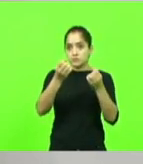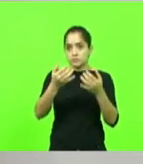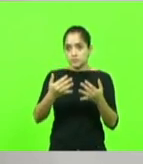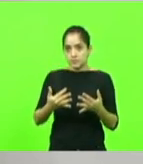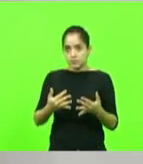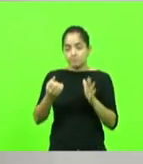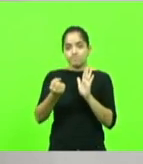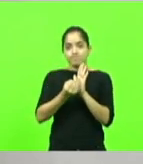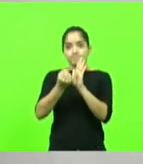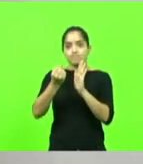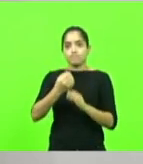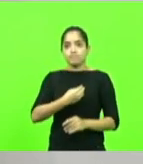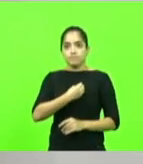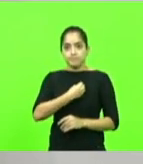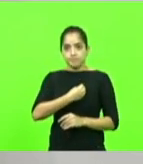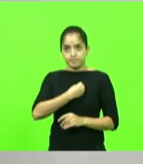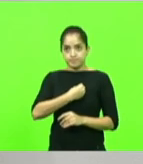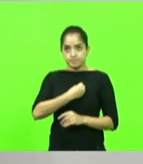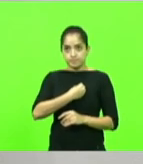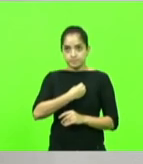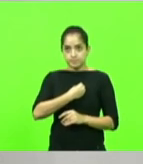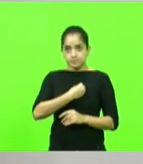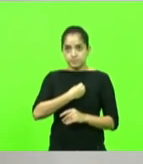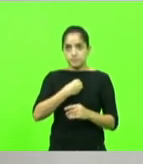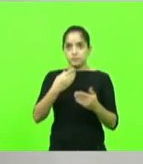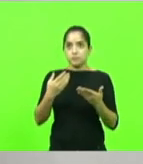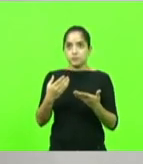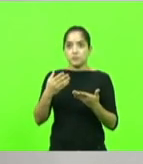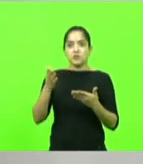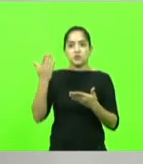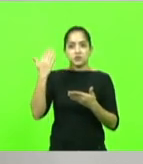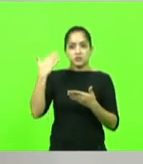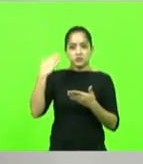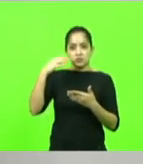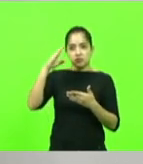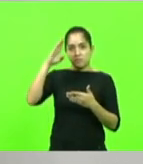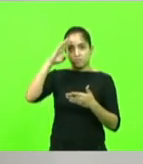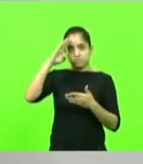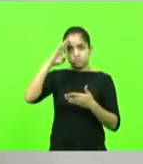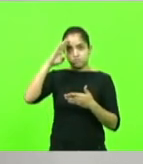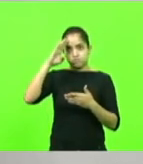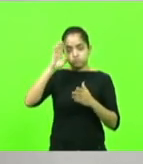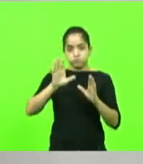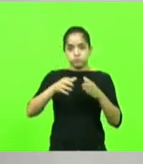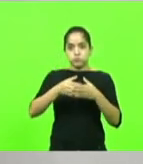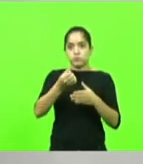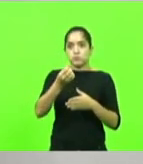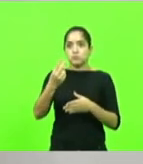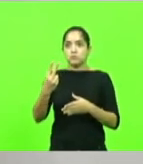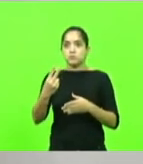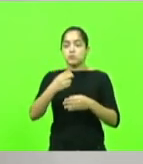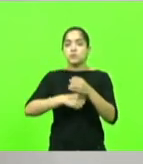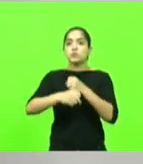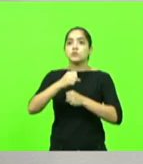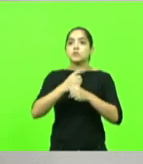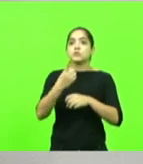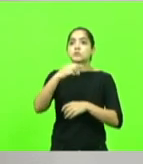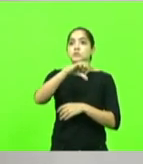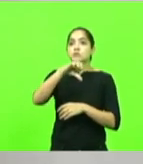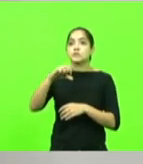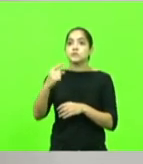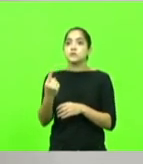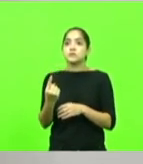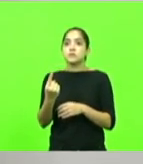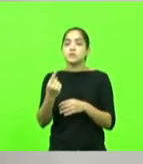marca a vida de quem passou pela caserna. Fui soldado do 62 Batalhão de Infantaria no ano de 91, e eu